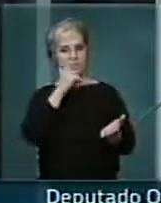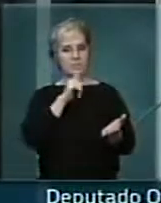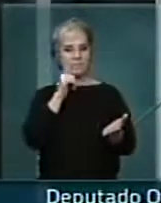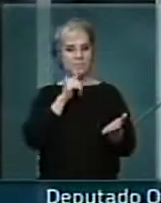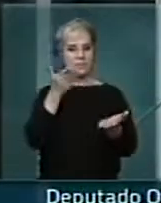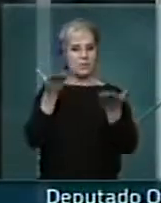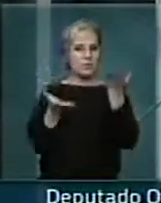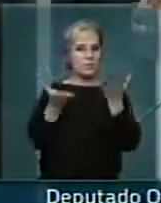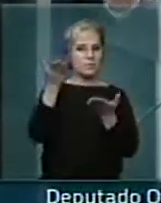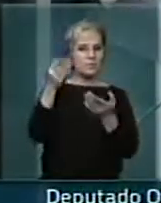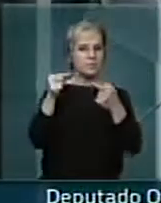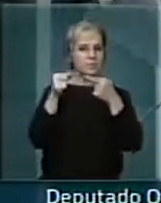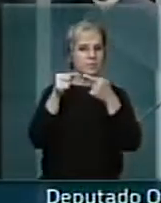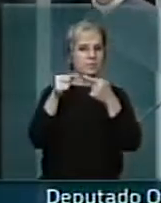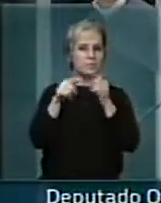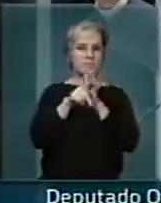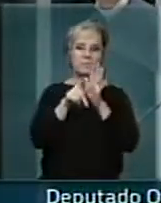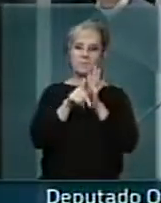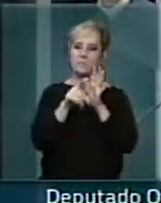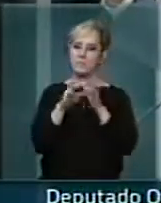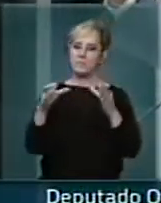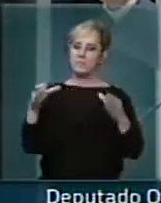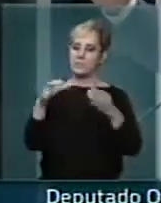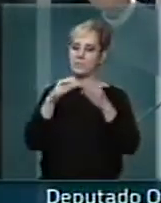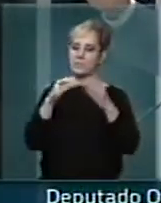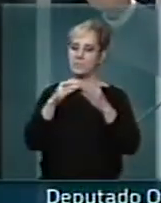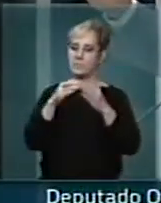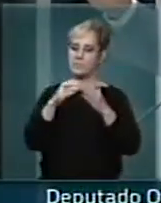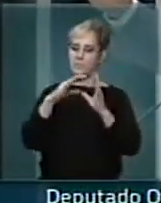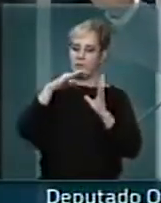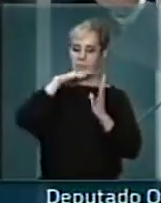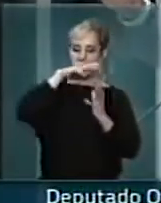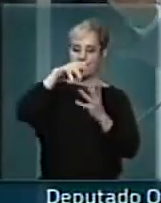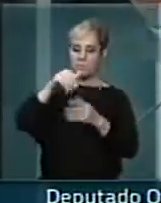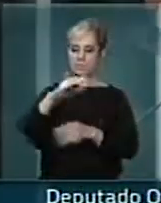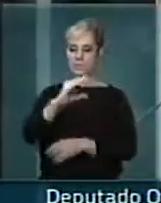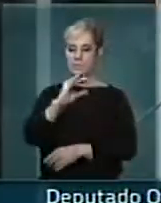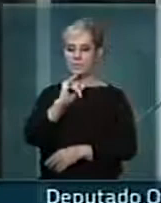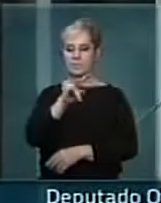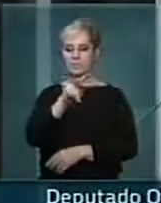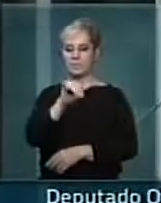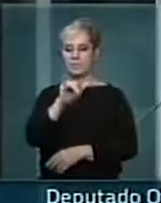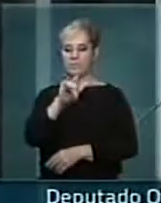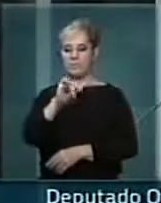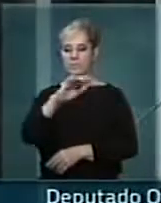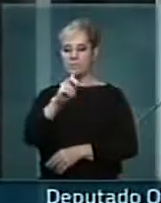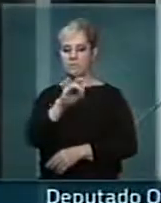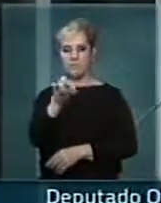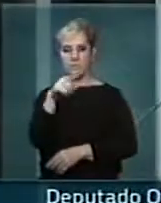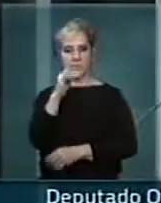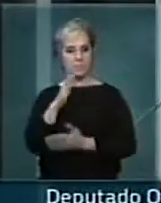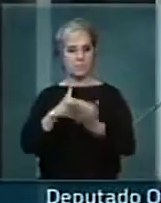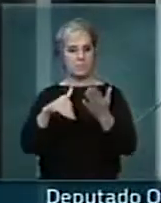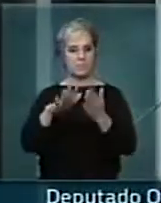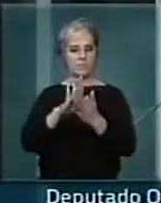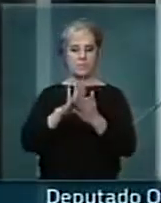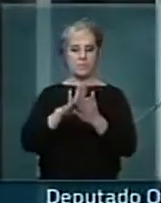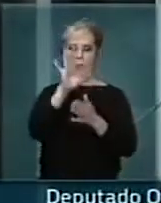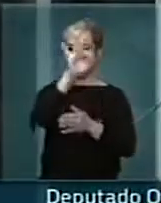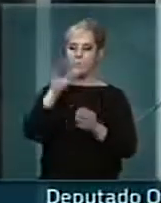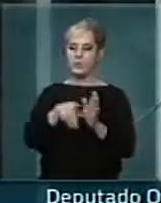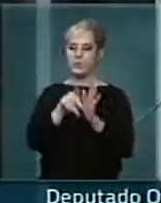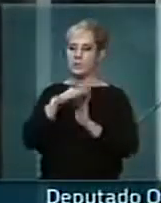dentro da esfera da civilização como um todo, a taxa de dignidade de um país,